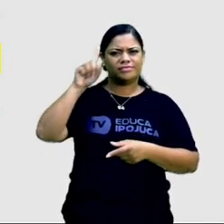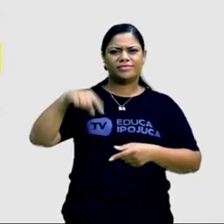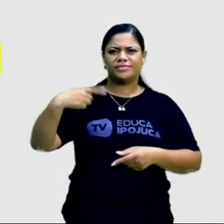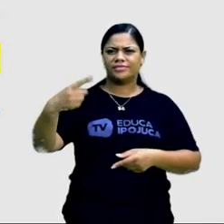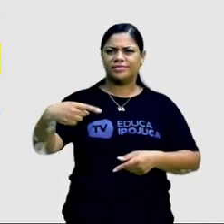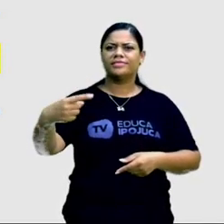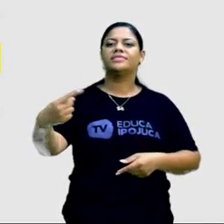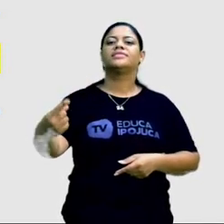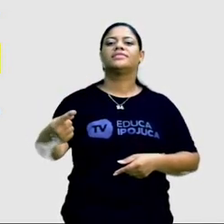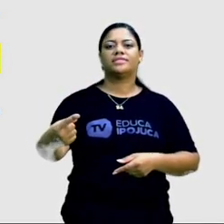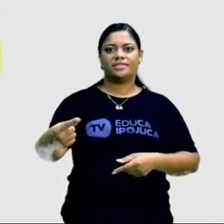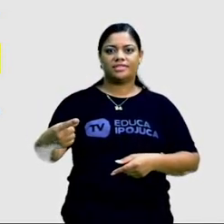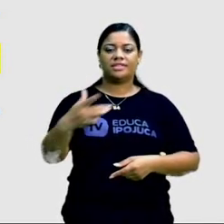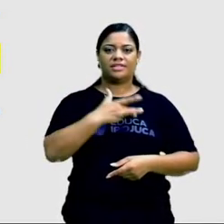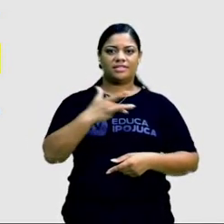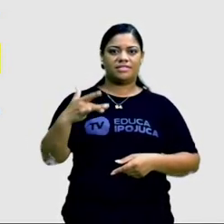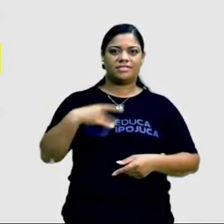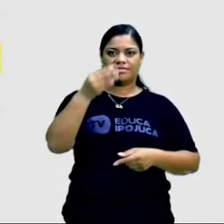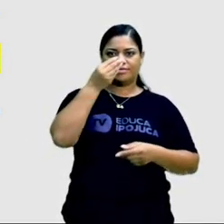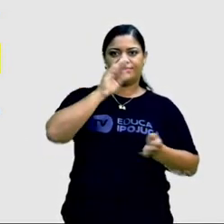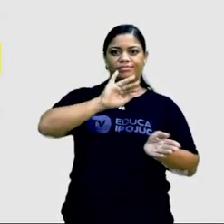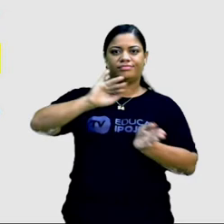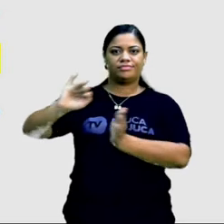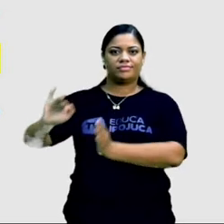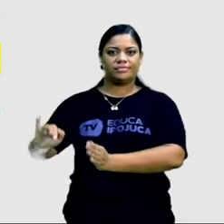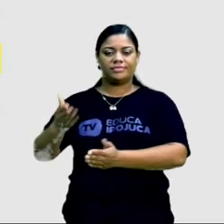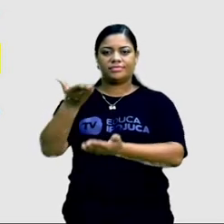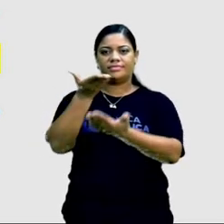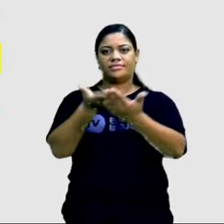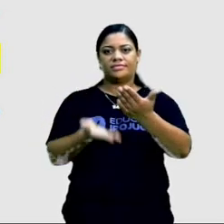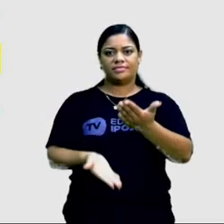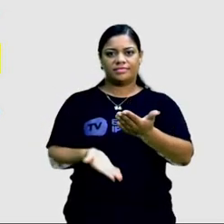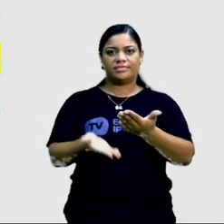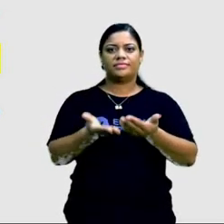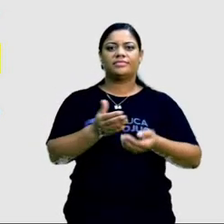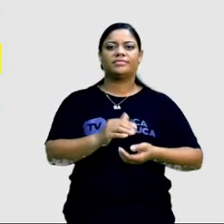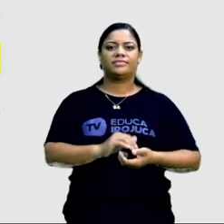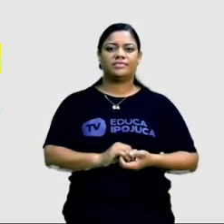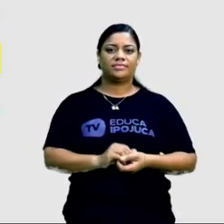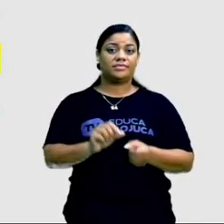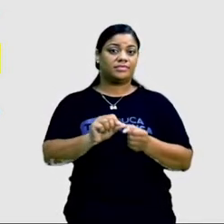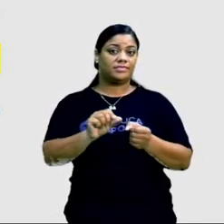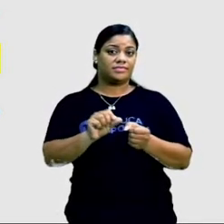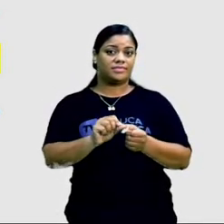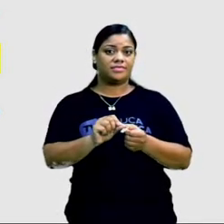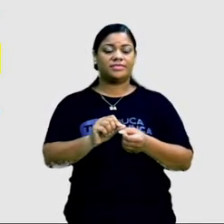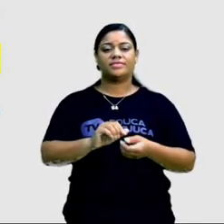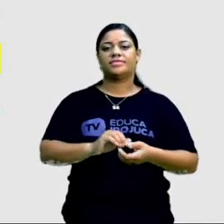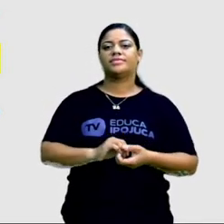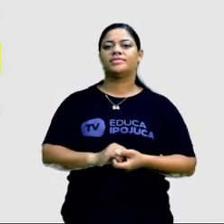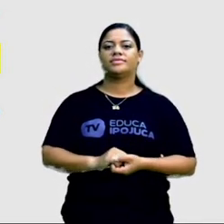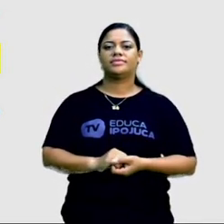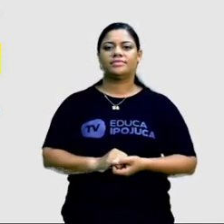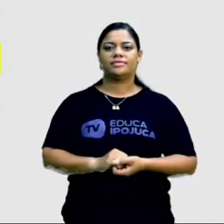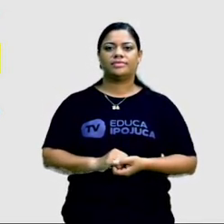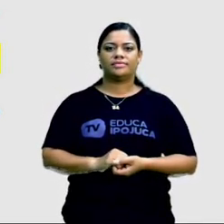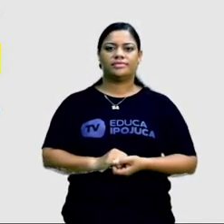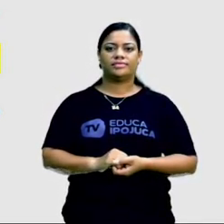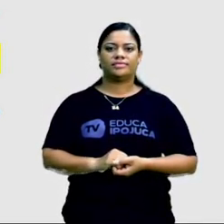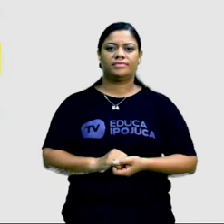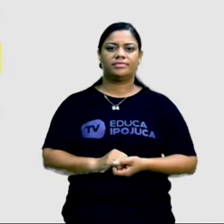a saúde acaba sendo negligenciada. As perdas do que se deixa de fazer são imediatas,